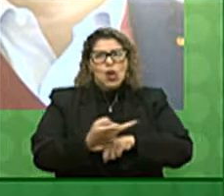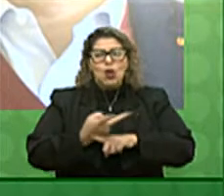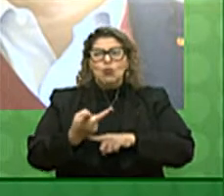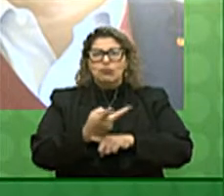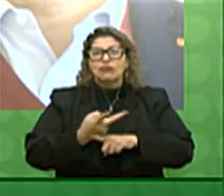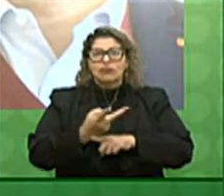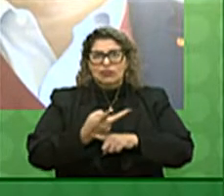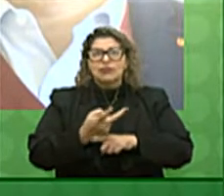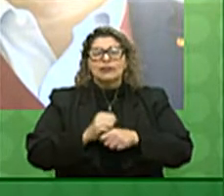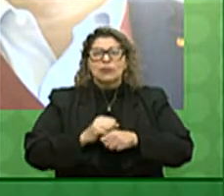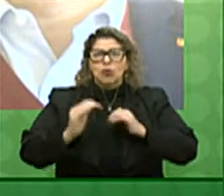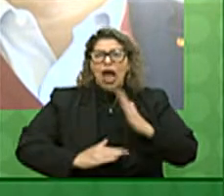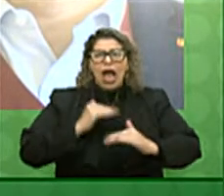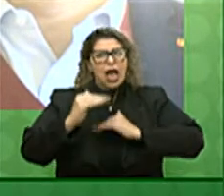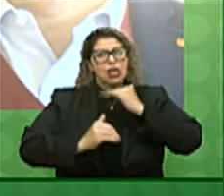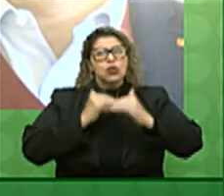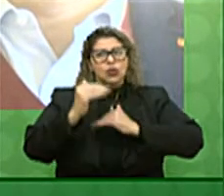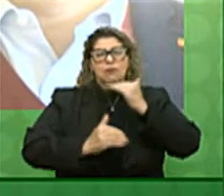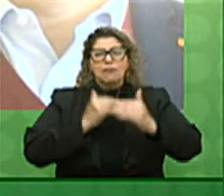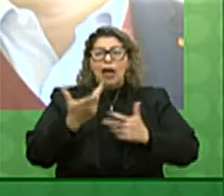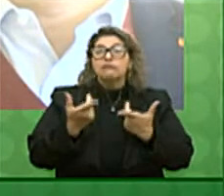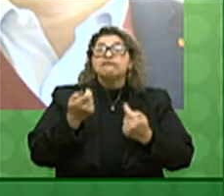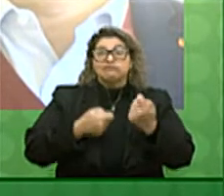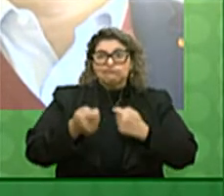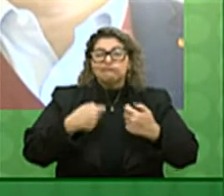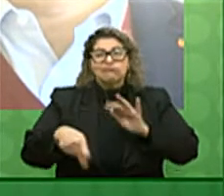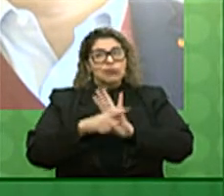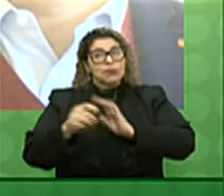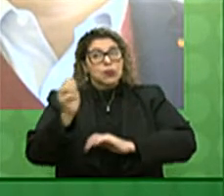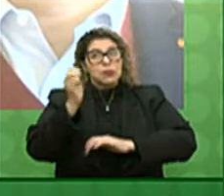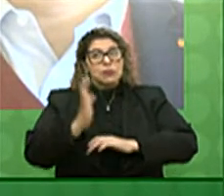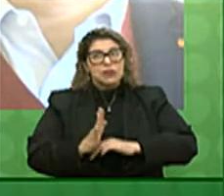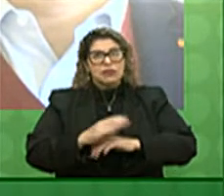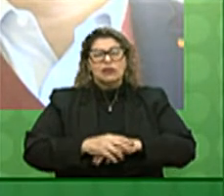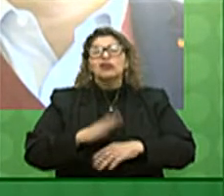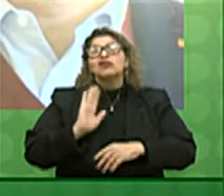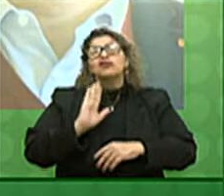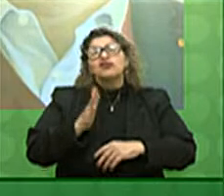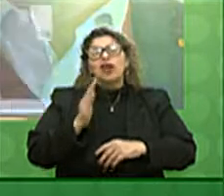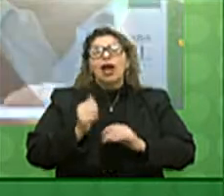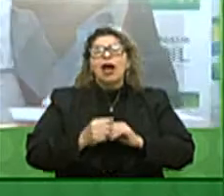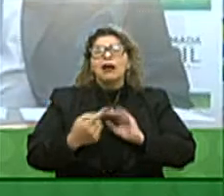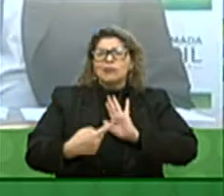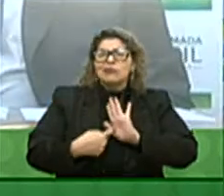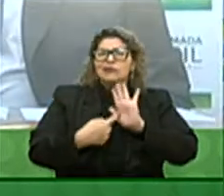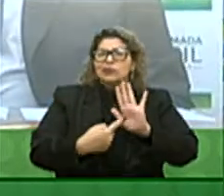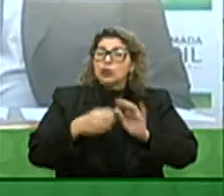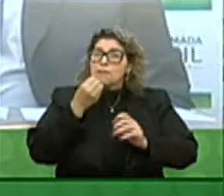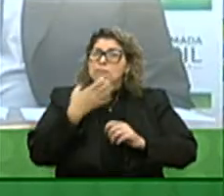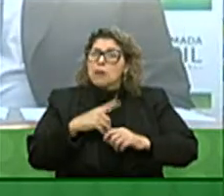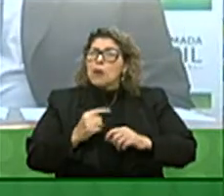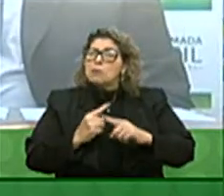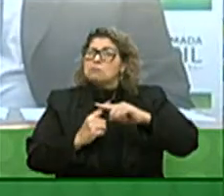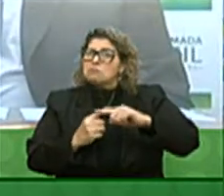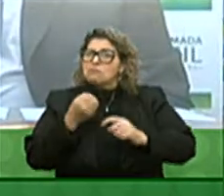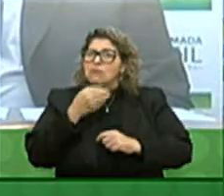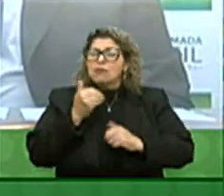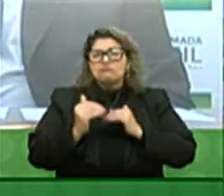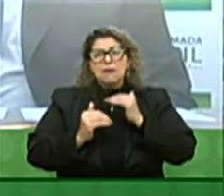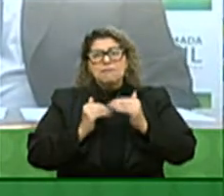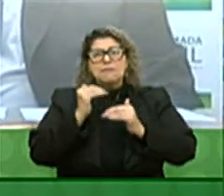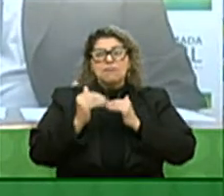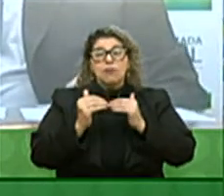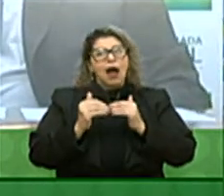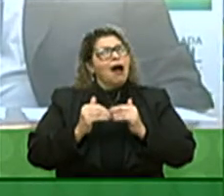da retomada do crescimento econômico do nosso país, que já vinha dando sinais muito positivos. Tivemos